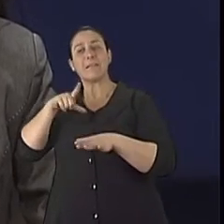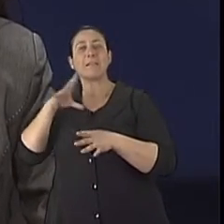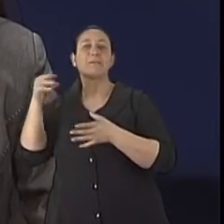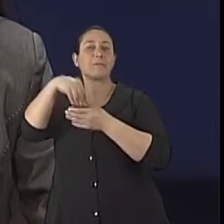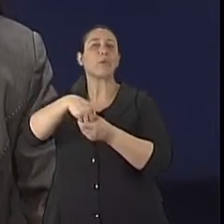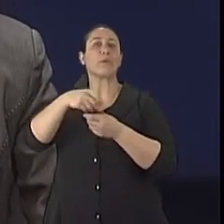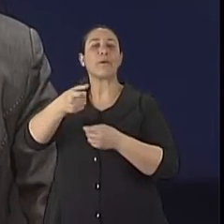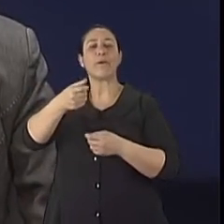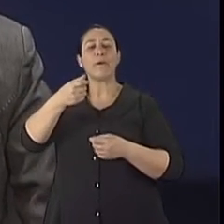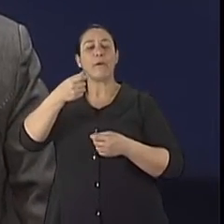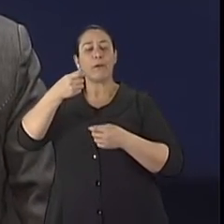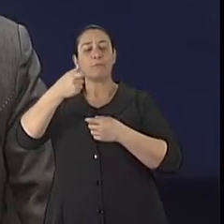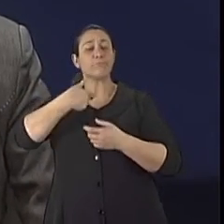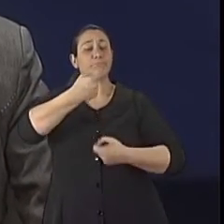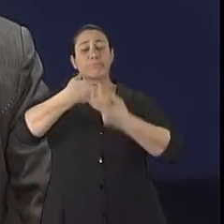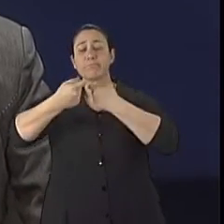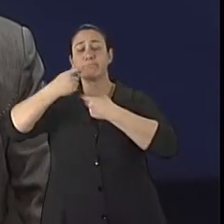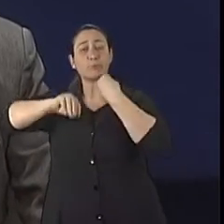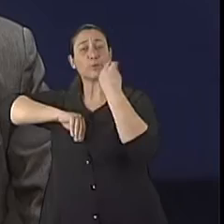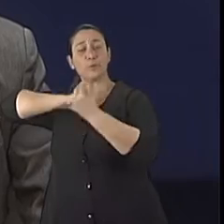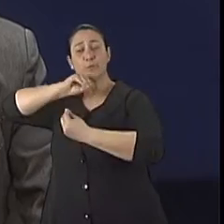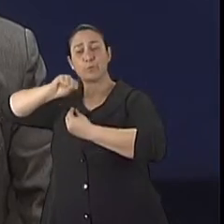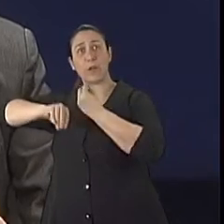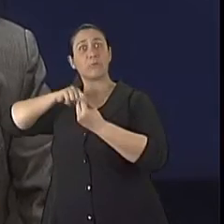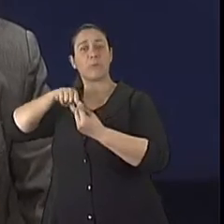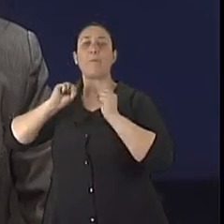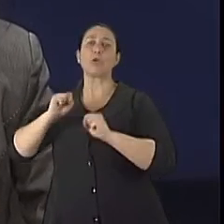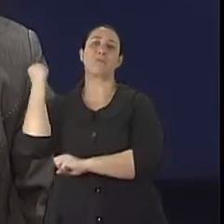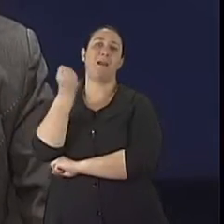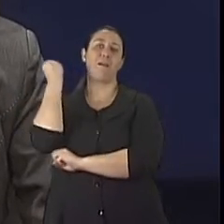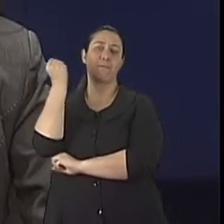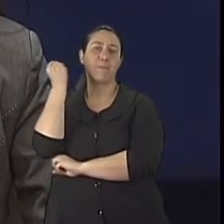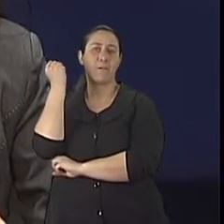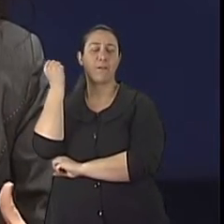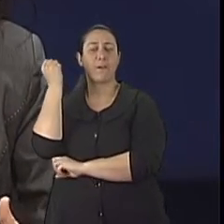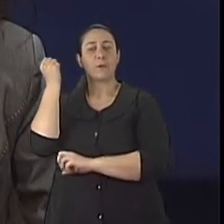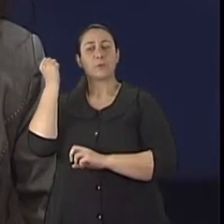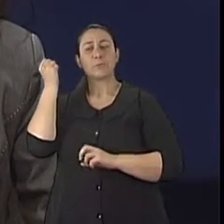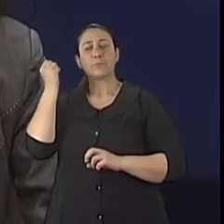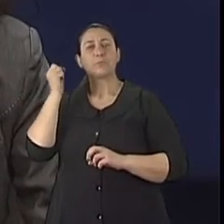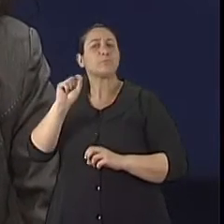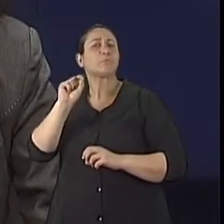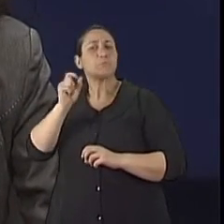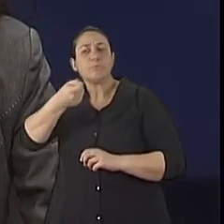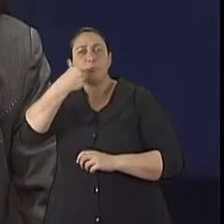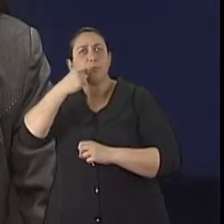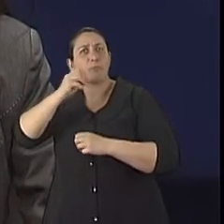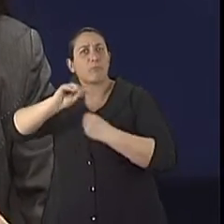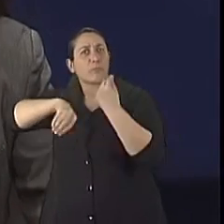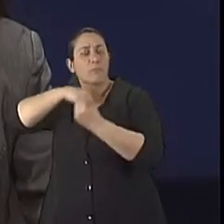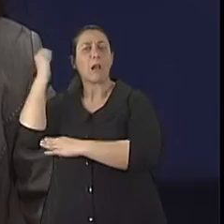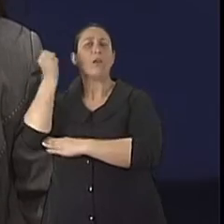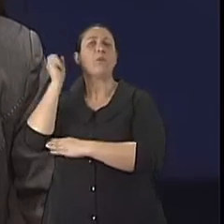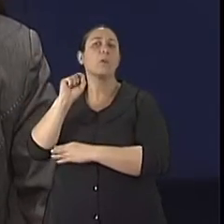medicamentosas, que em determinadas situações, elas podem ser potencialmente graves. Uma interação potencialmente grave é aquela que pode trazer um dano